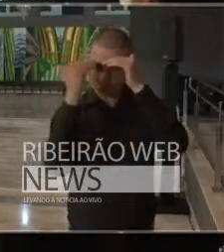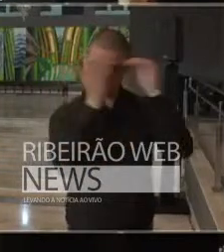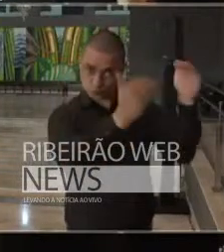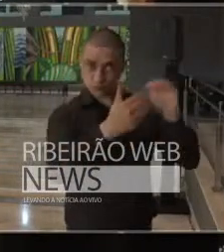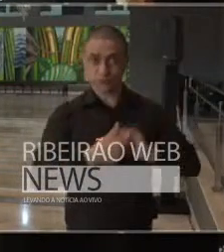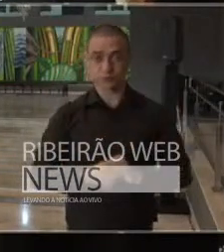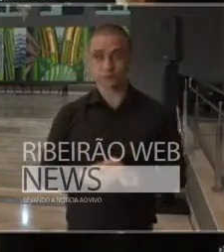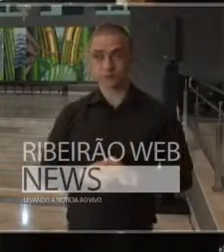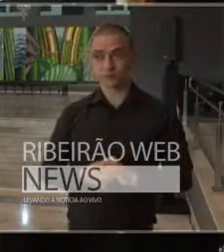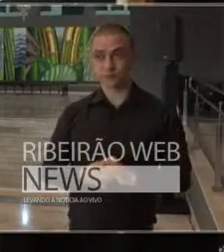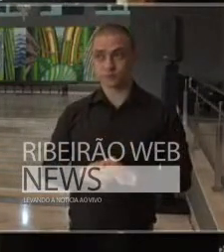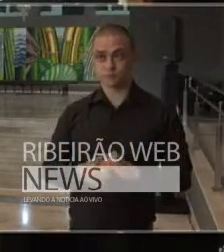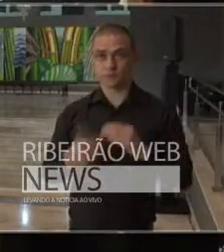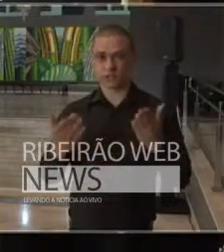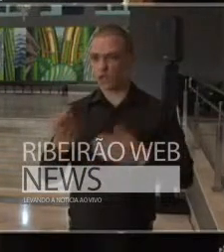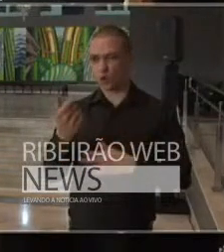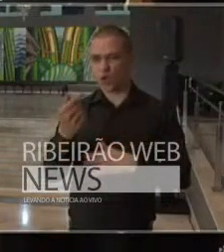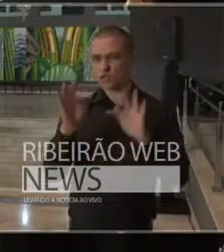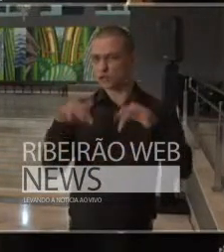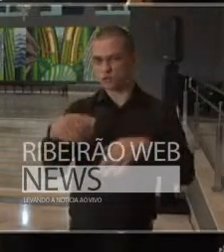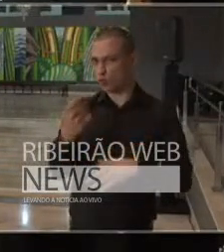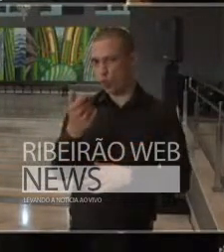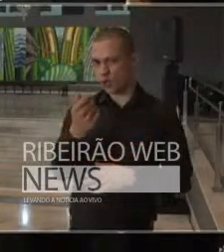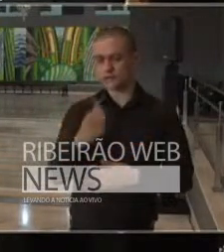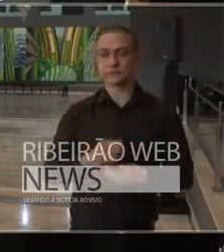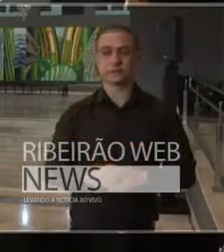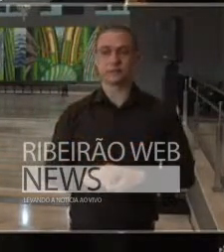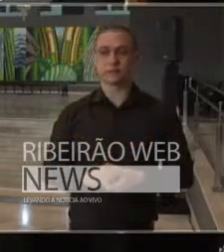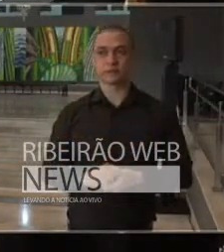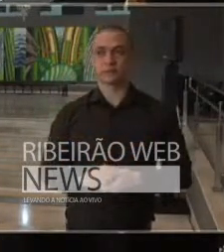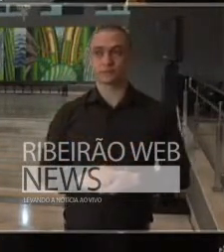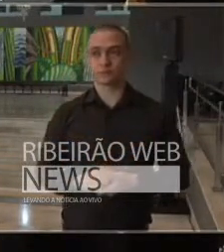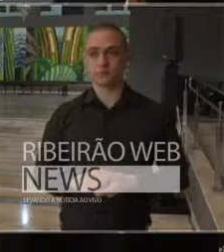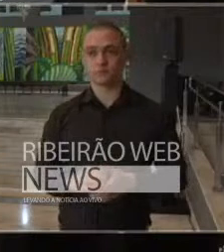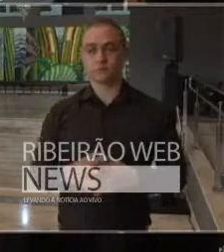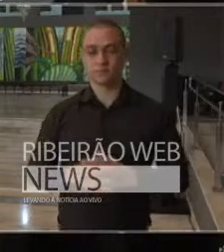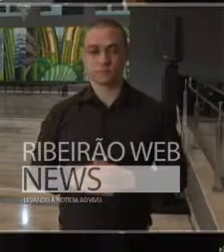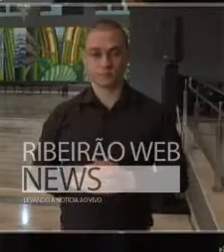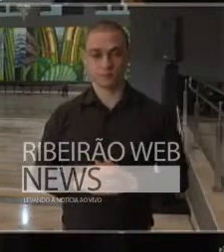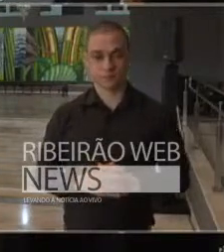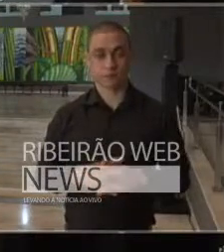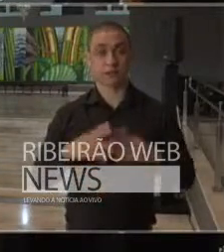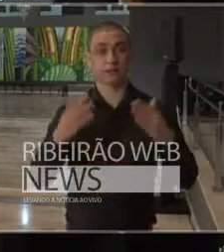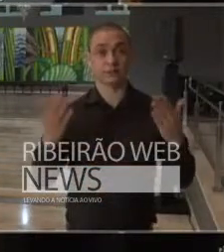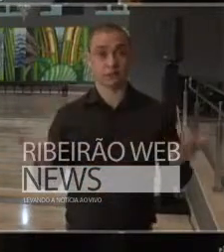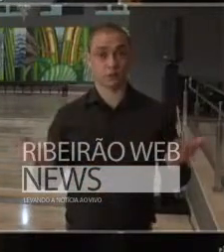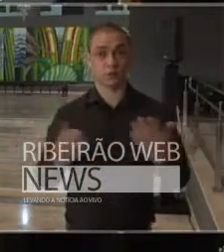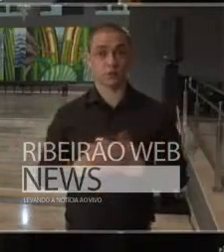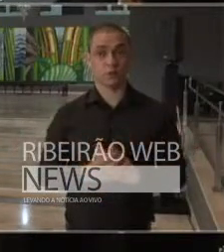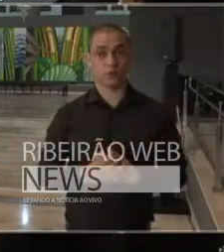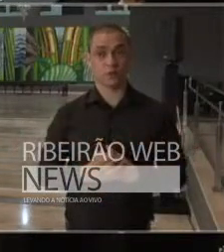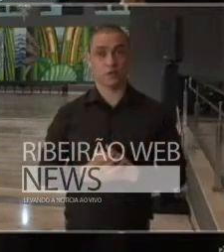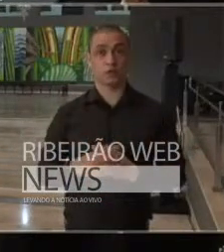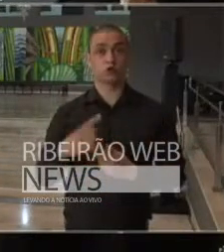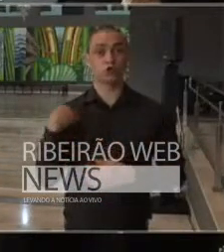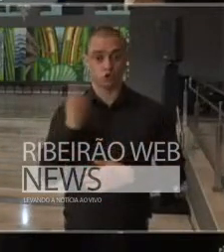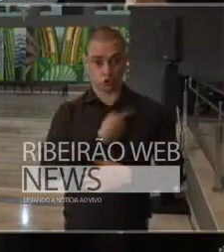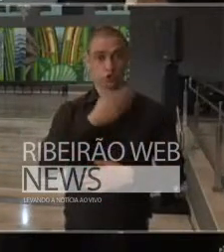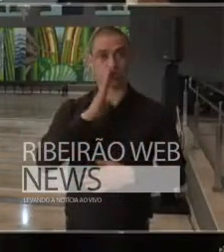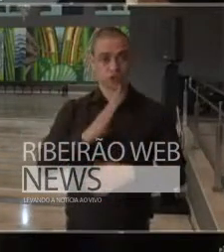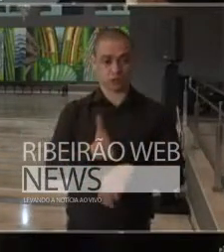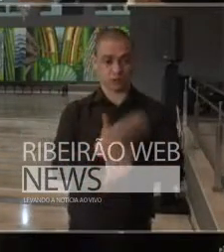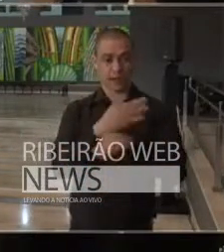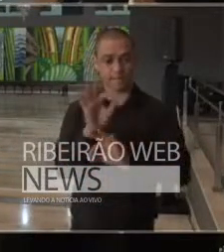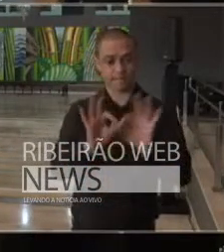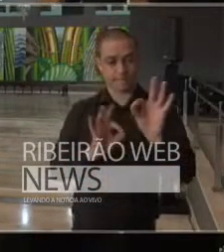está quase no final. Então, nós estamos nos preparando para uma